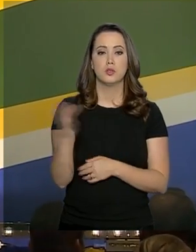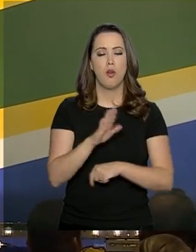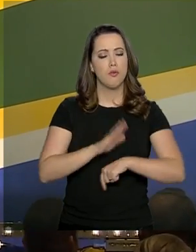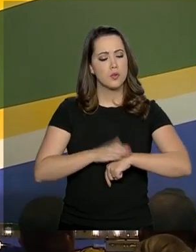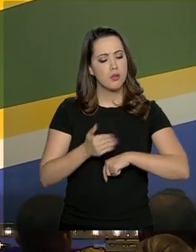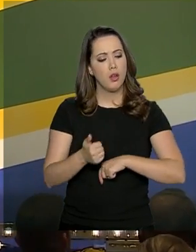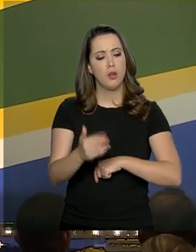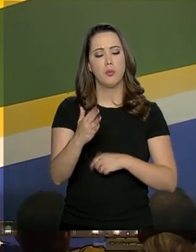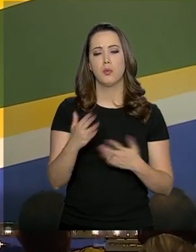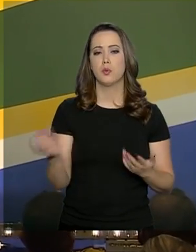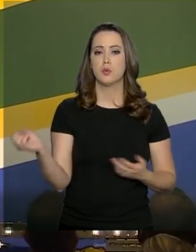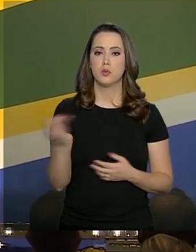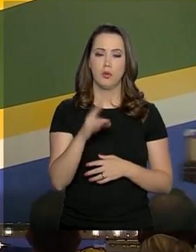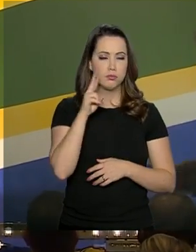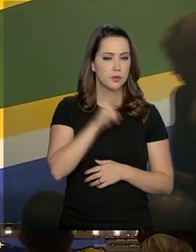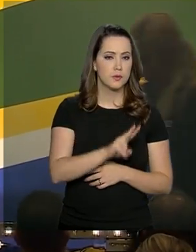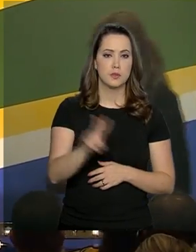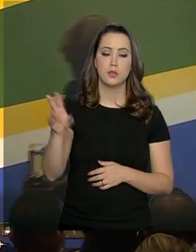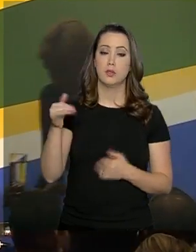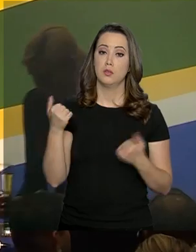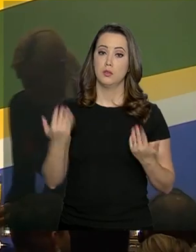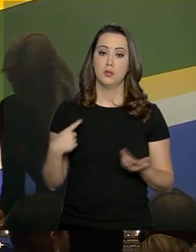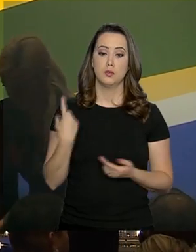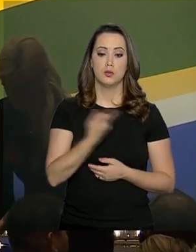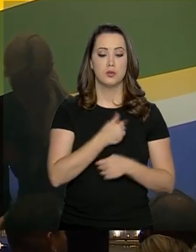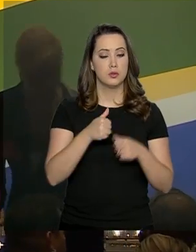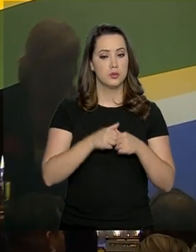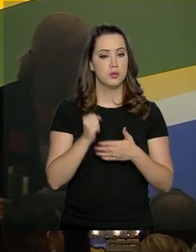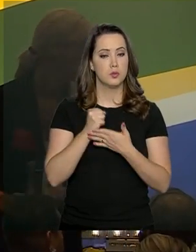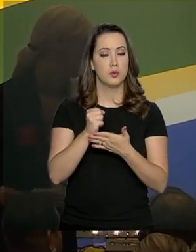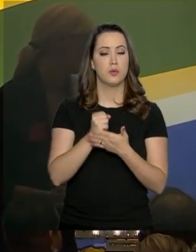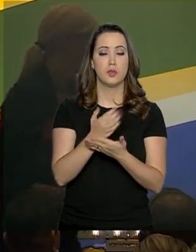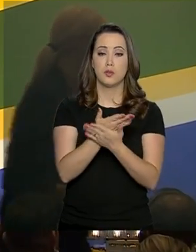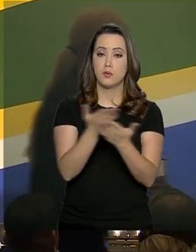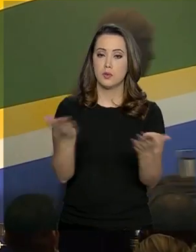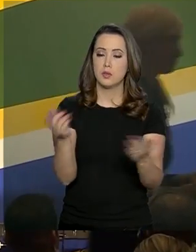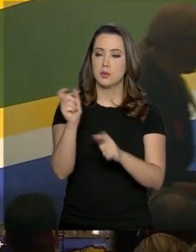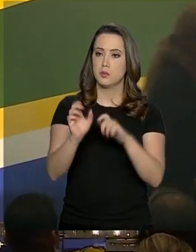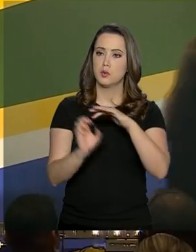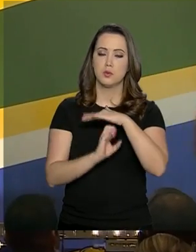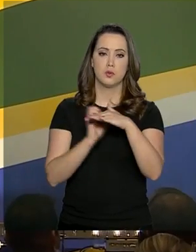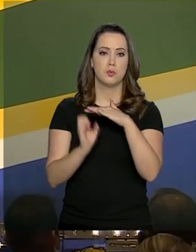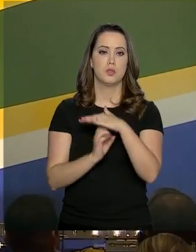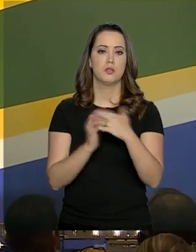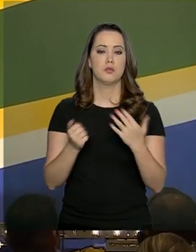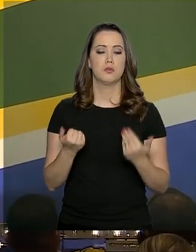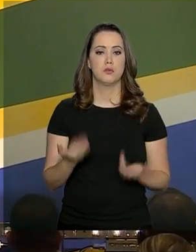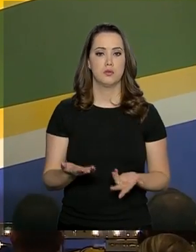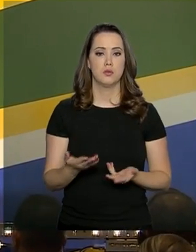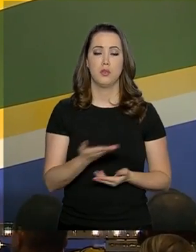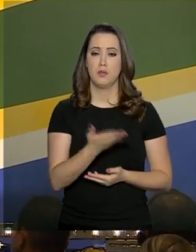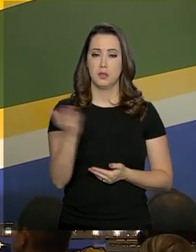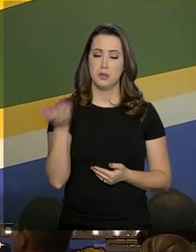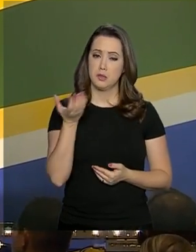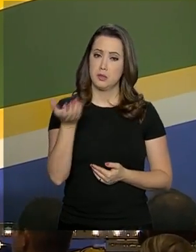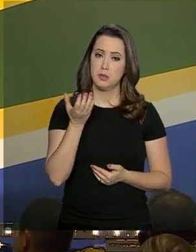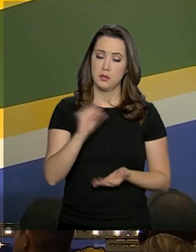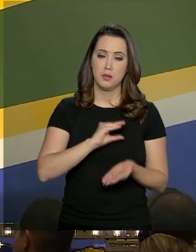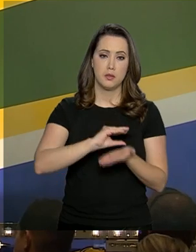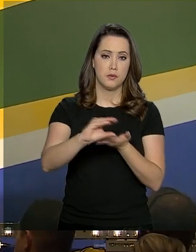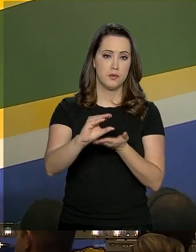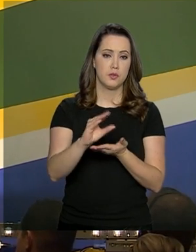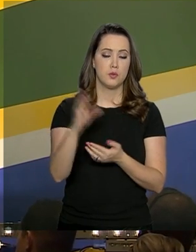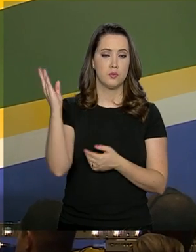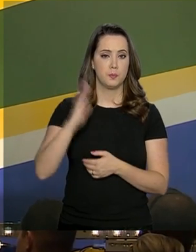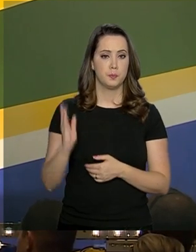tempos, novos horizontes. Estamos à disposição dos senhores, empreendedores, os senhores que querem investir no